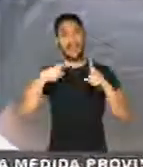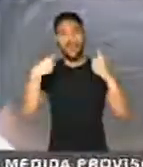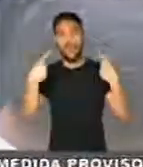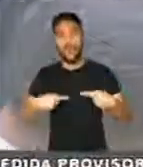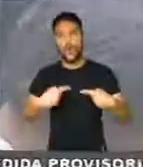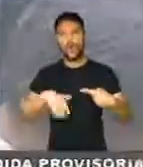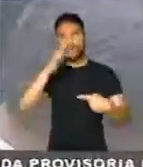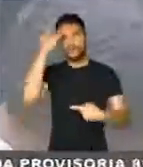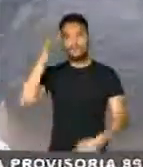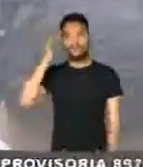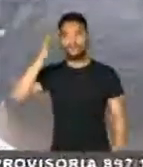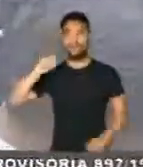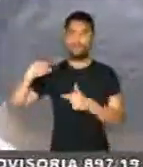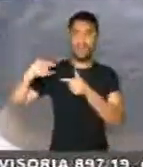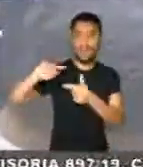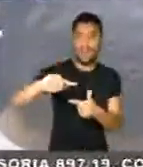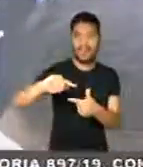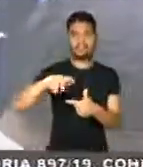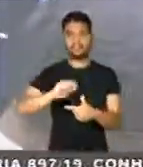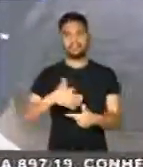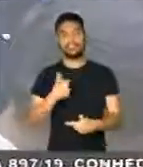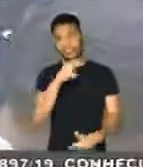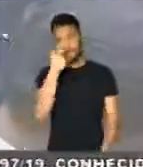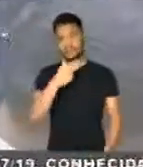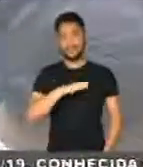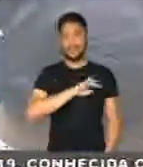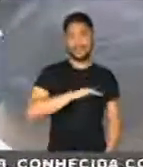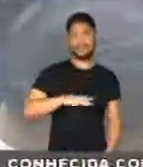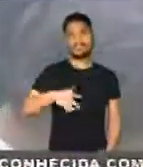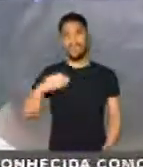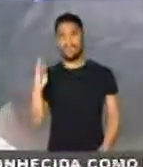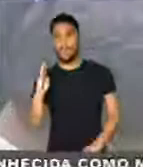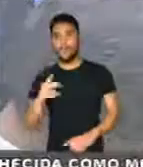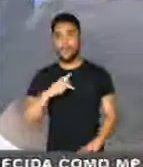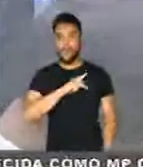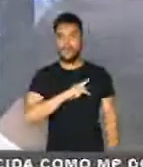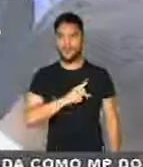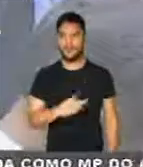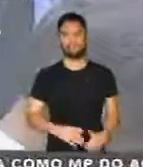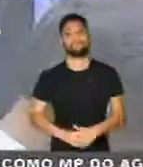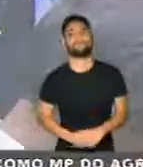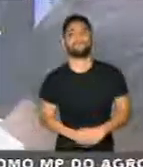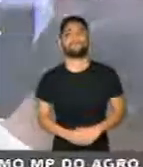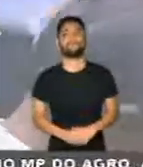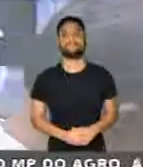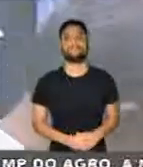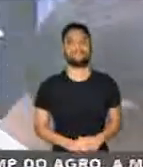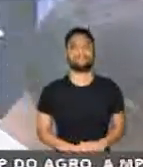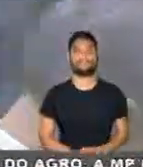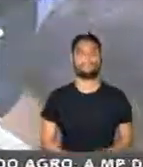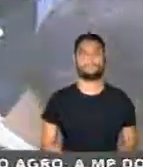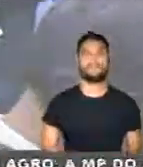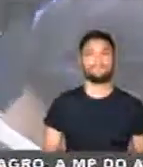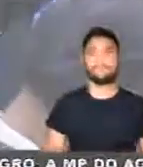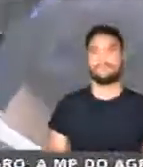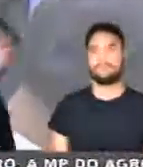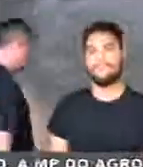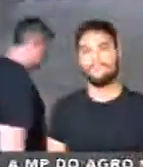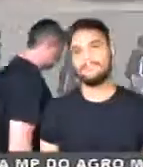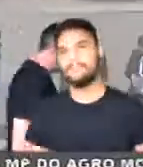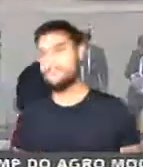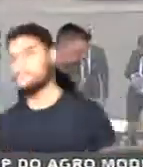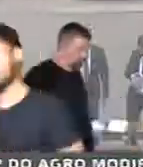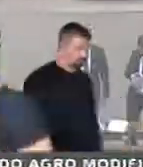os clássicos, se tiver um Corinthians e um Palmeiras, ela enche auditores. Obrigado, nobre